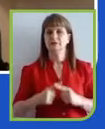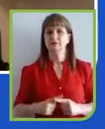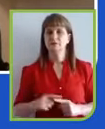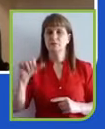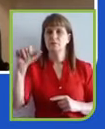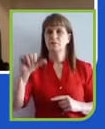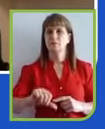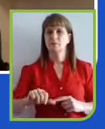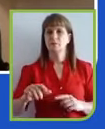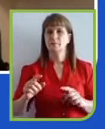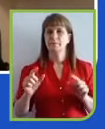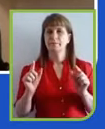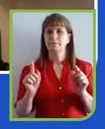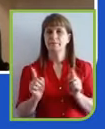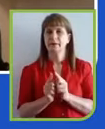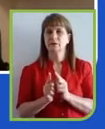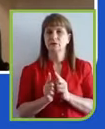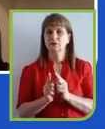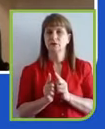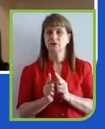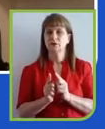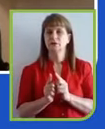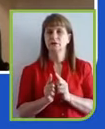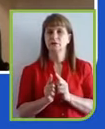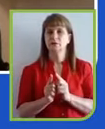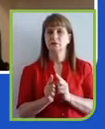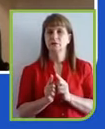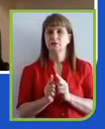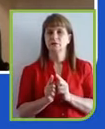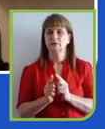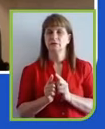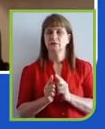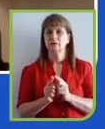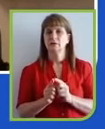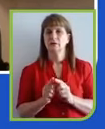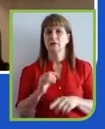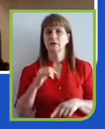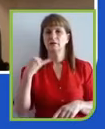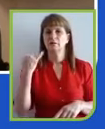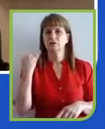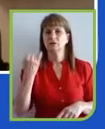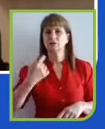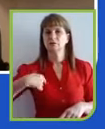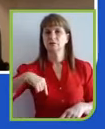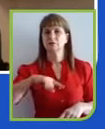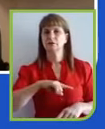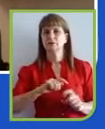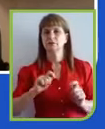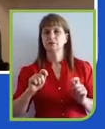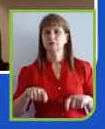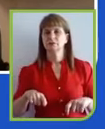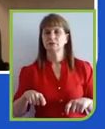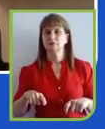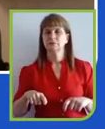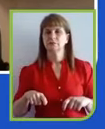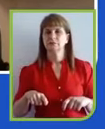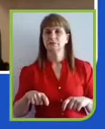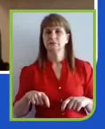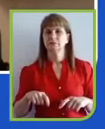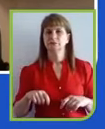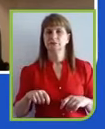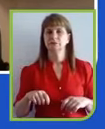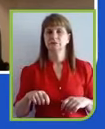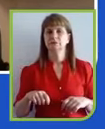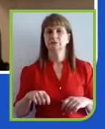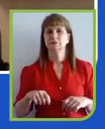para que a gente possa sair da pandemia não somente como bons samaritanos que no momento de dor